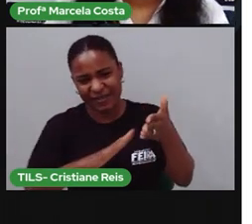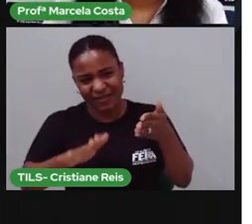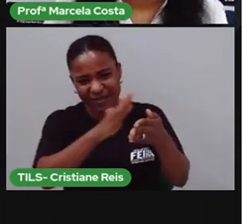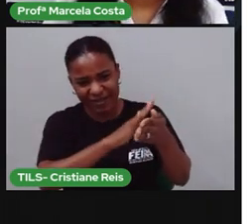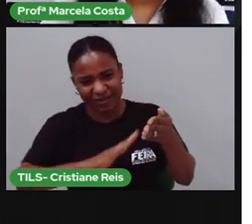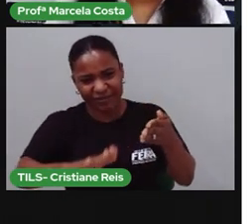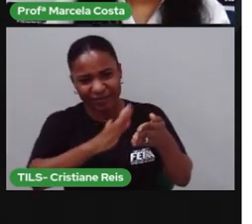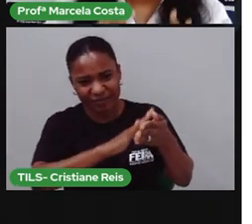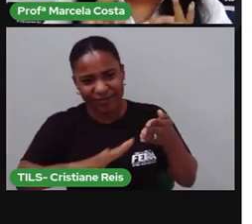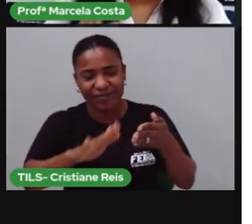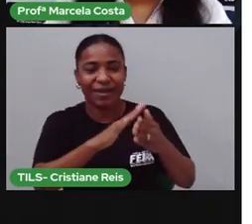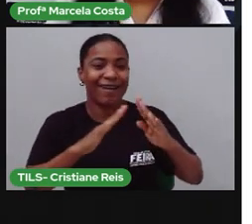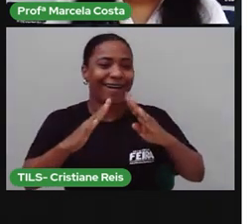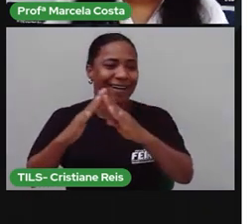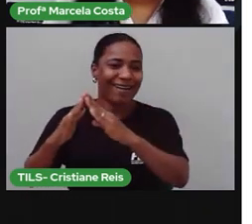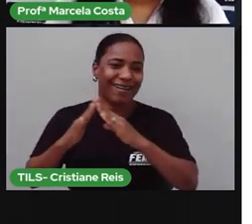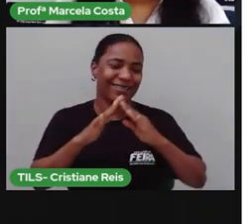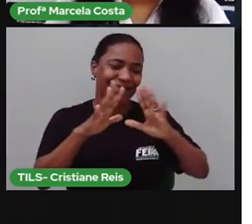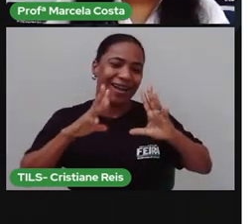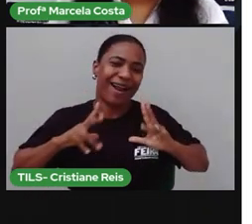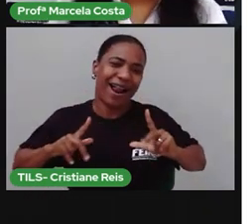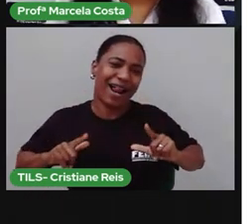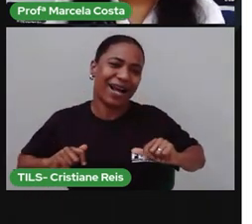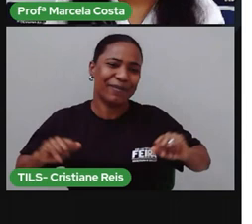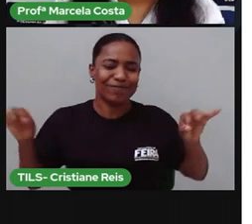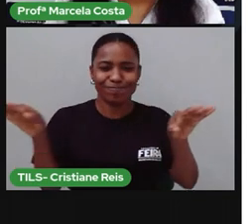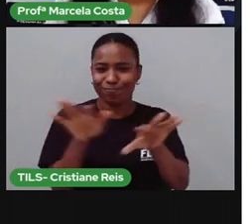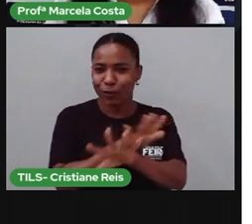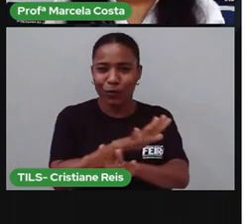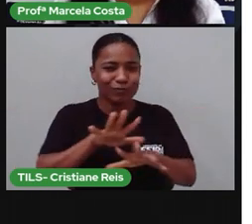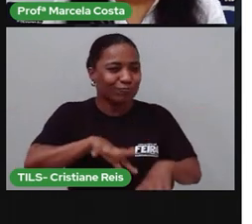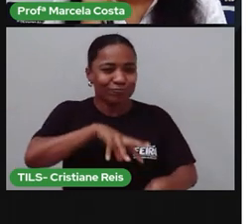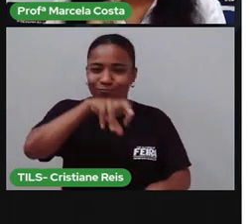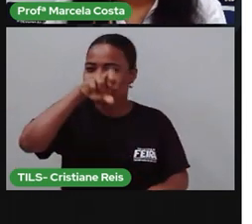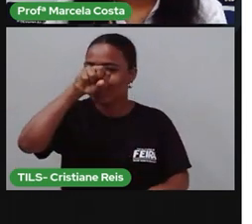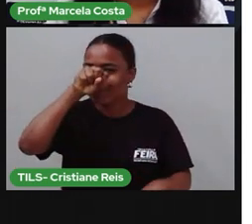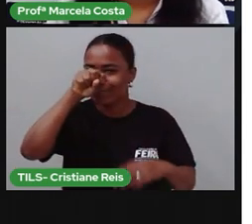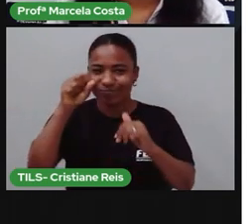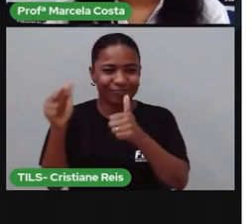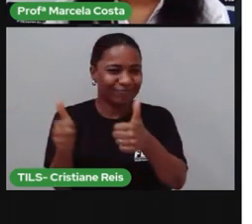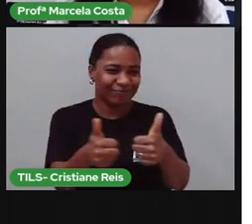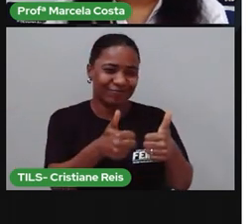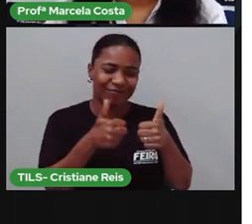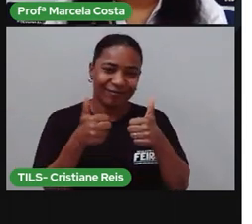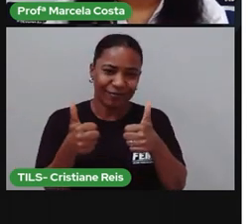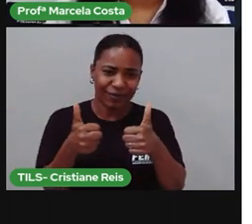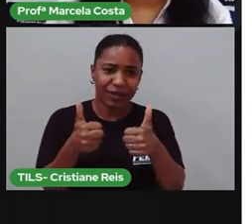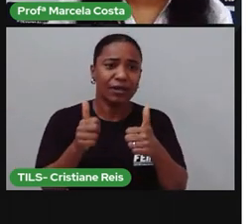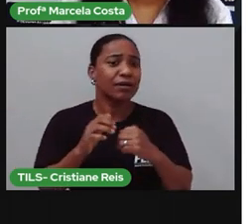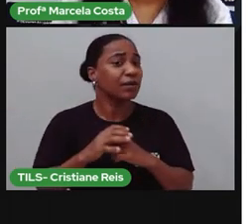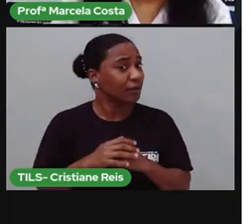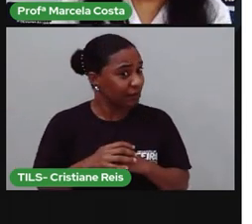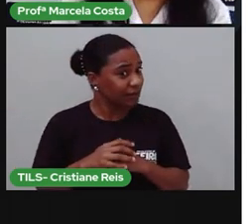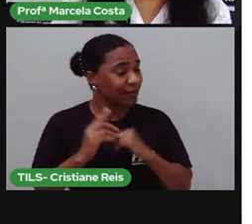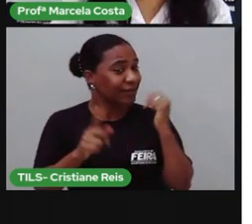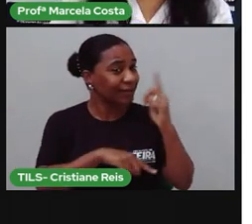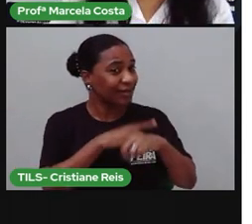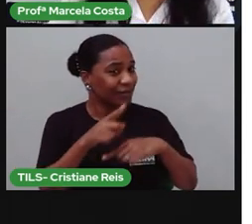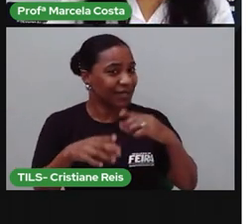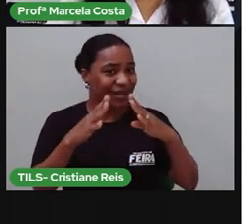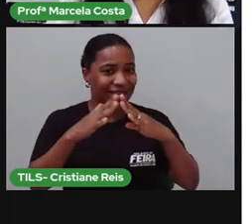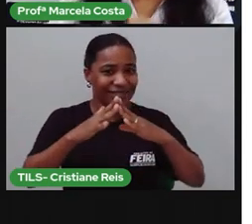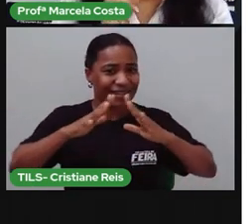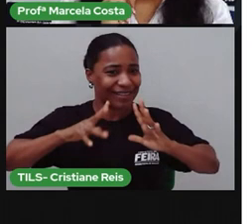Deixou a casa toda limpa, toda cheirosa. E sabe, depois que ela terminou de limpar a casa,